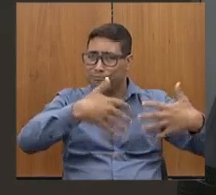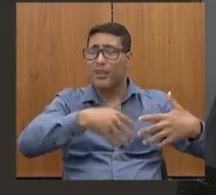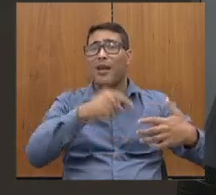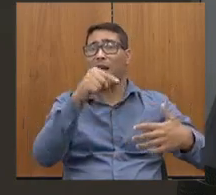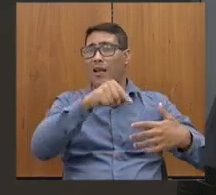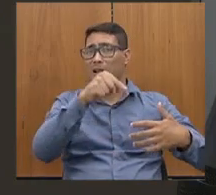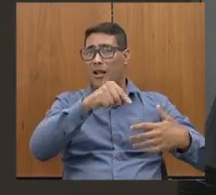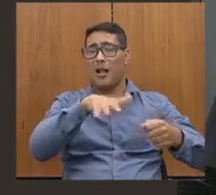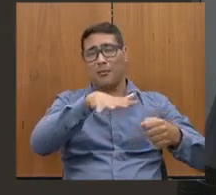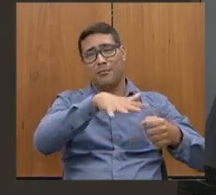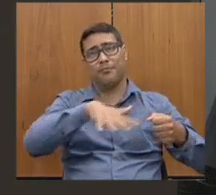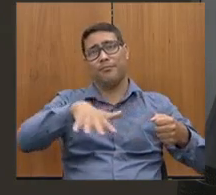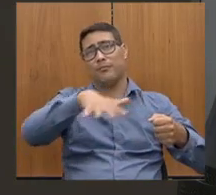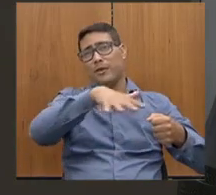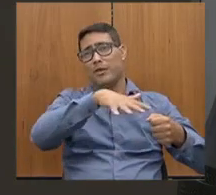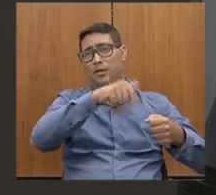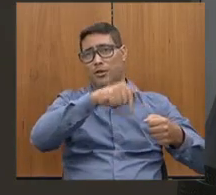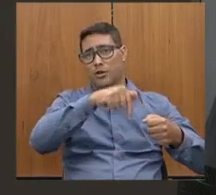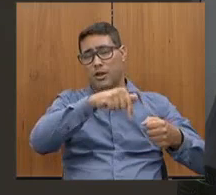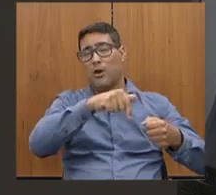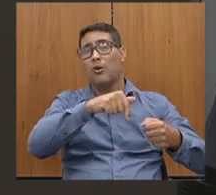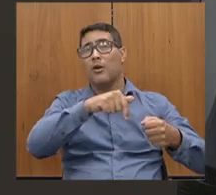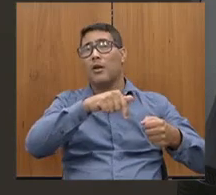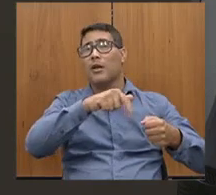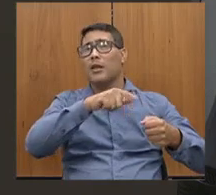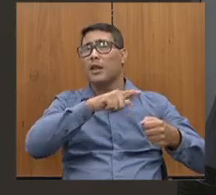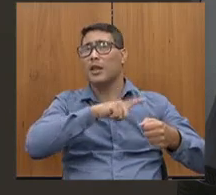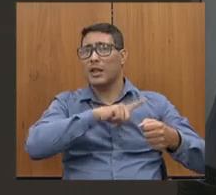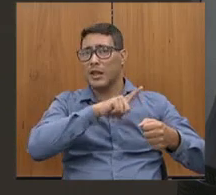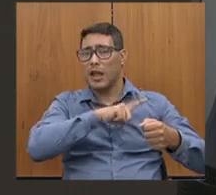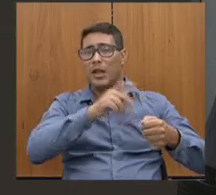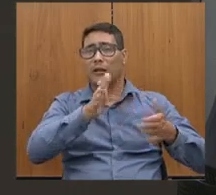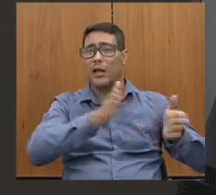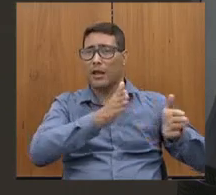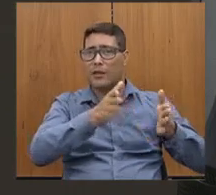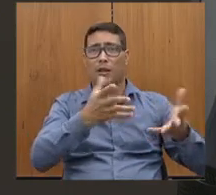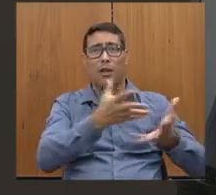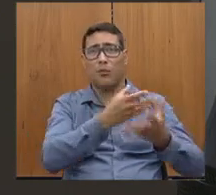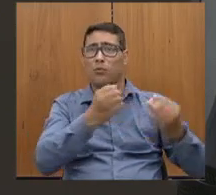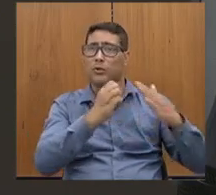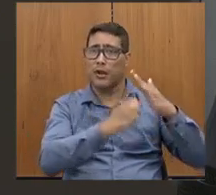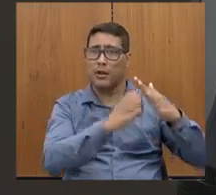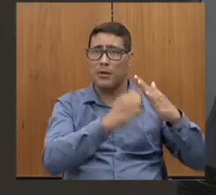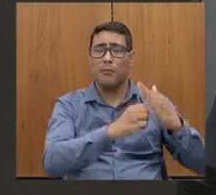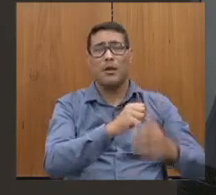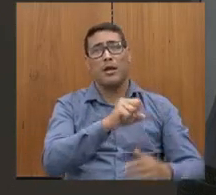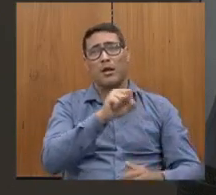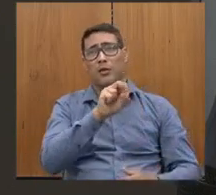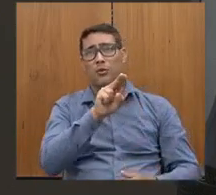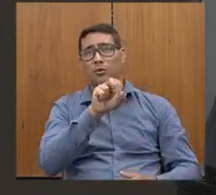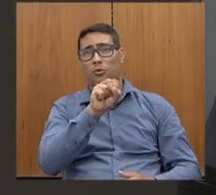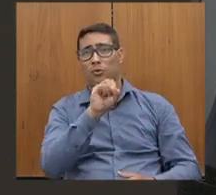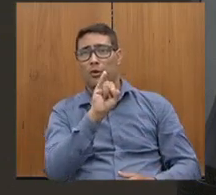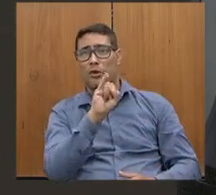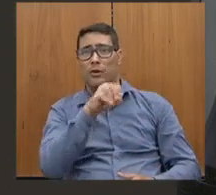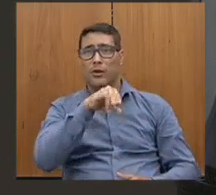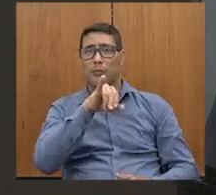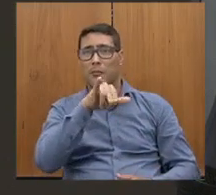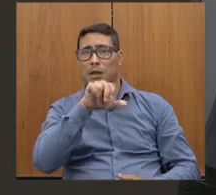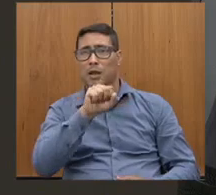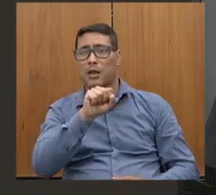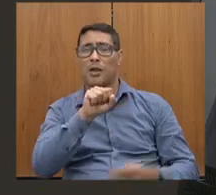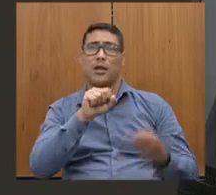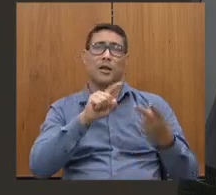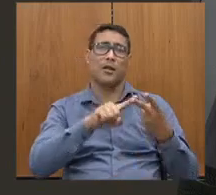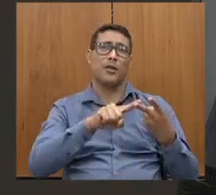traz ali e atende grandes empresas como a Uzi Minas, como a Cenibra, como a Aperan,